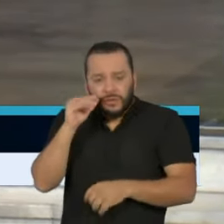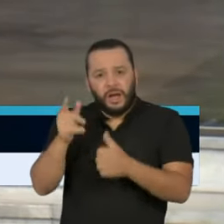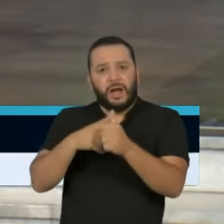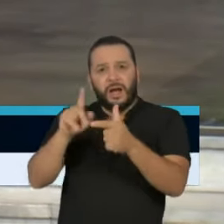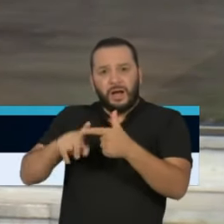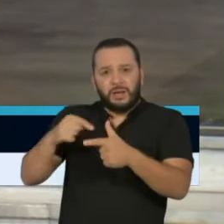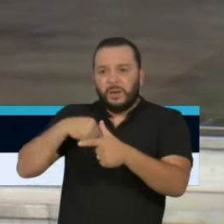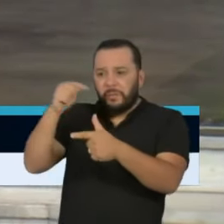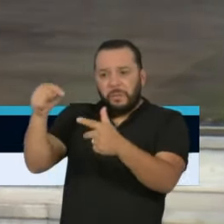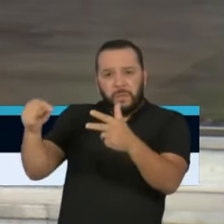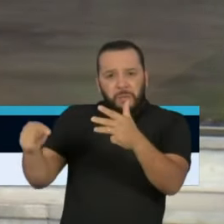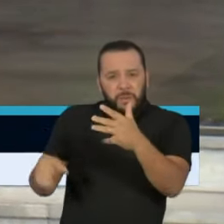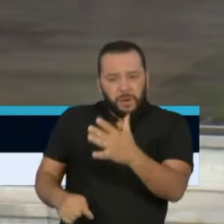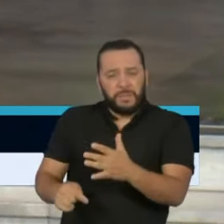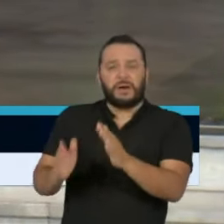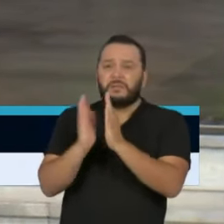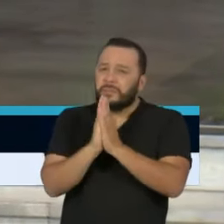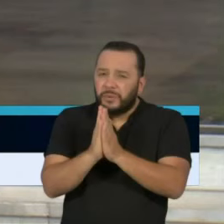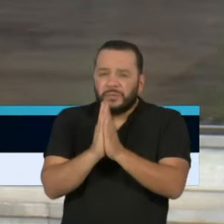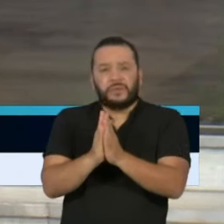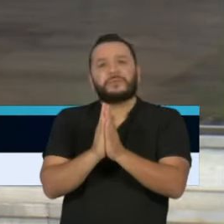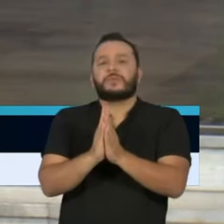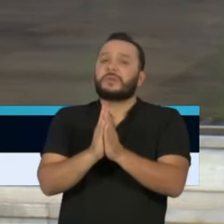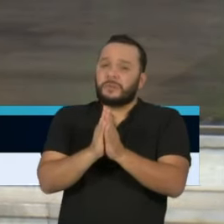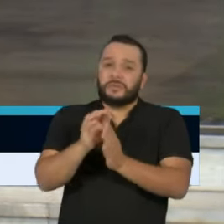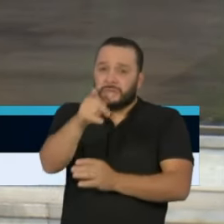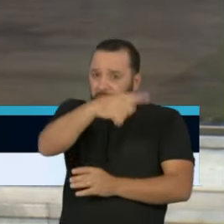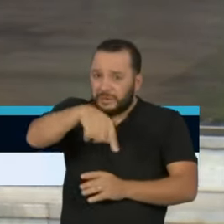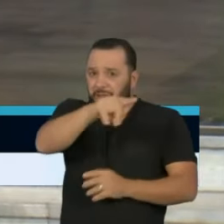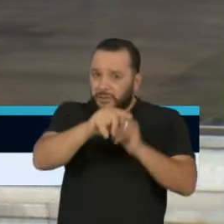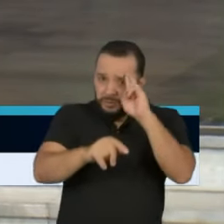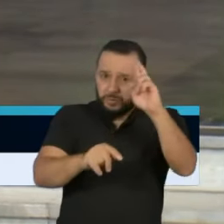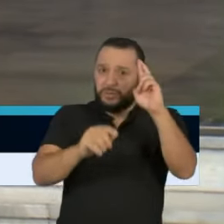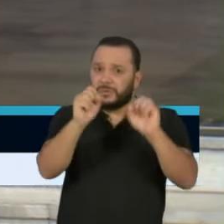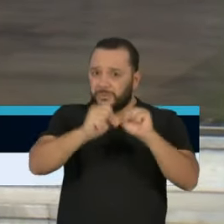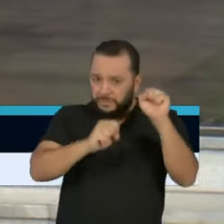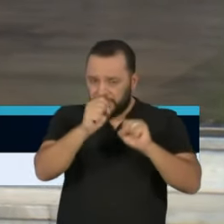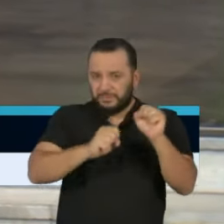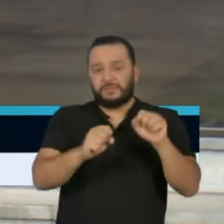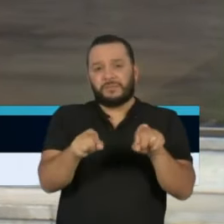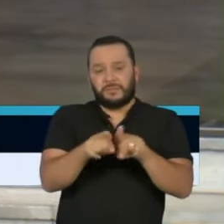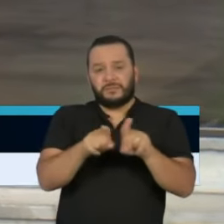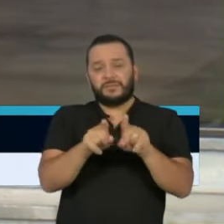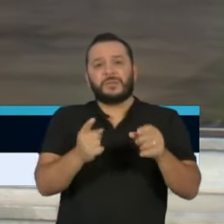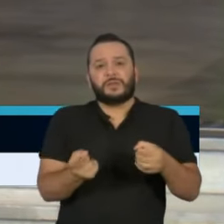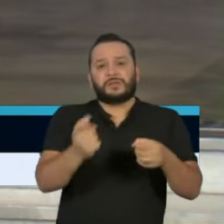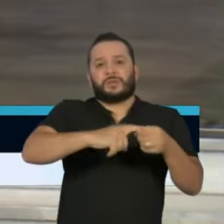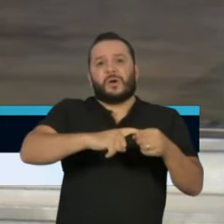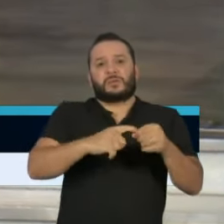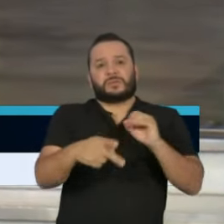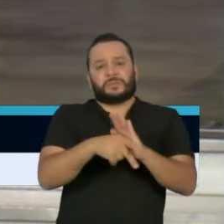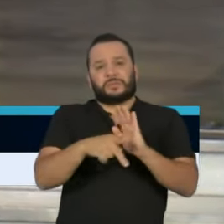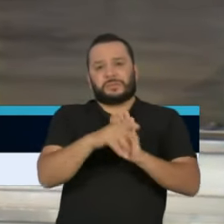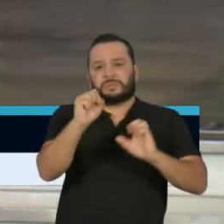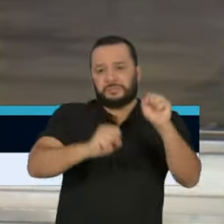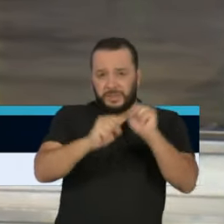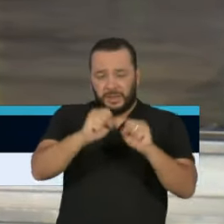esperam isso de vocês. Vocês, vocês que dirigem, vocês que são acionistas de empresas de médio e grande porte,